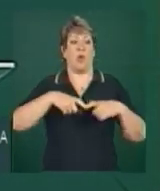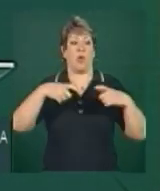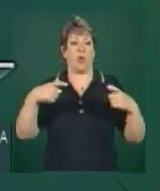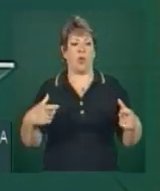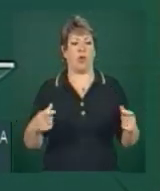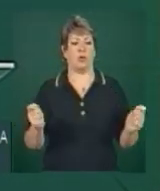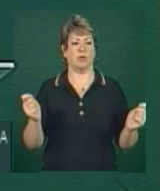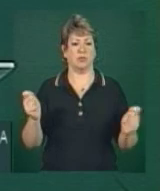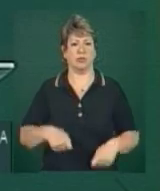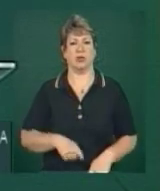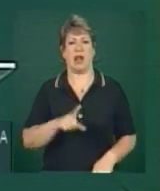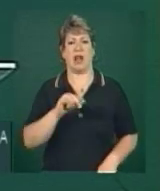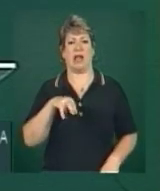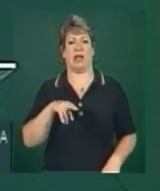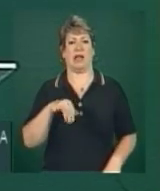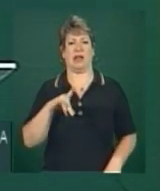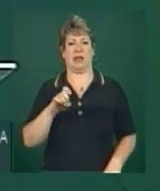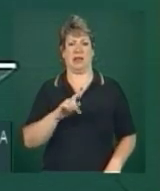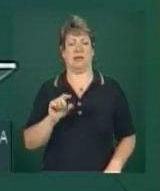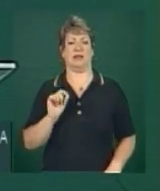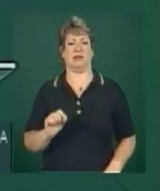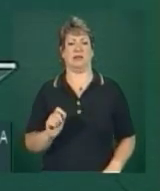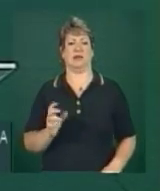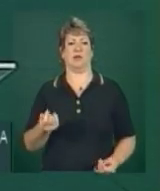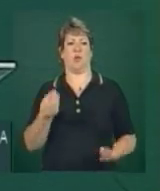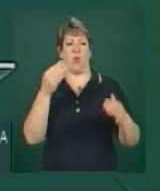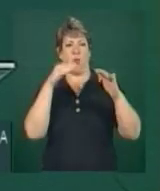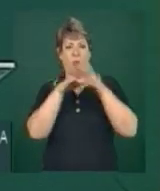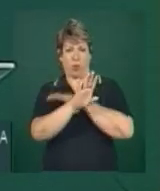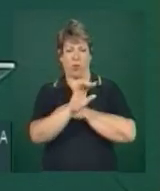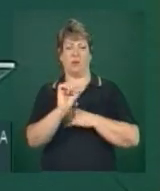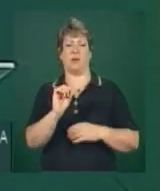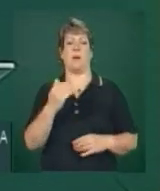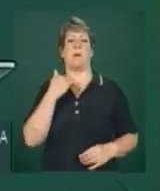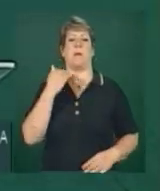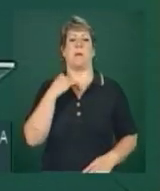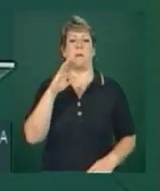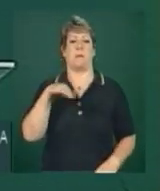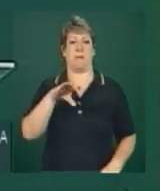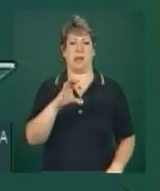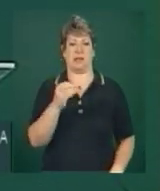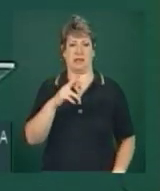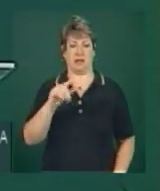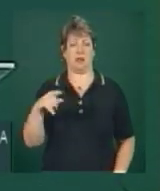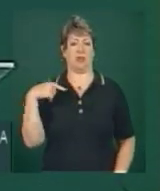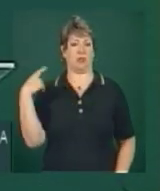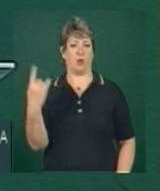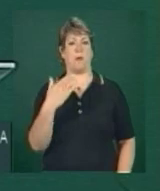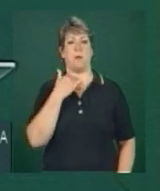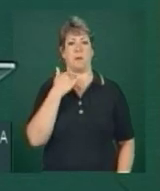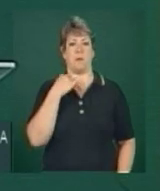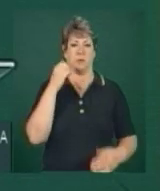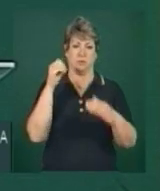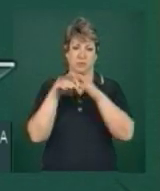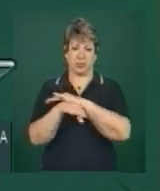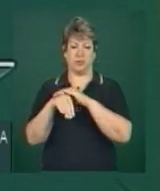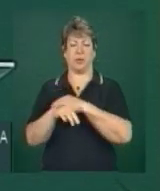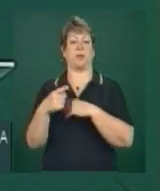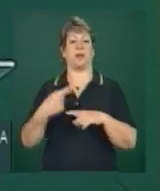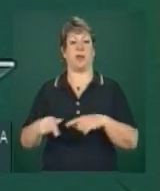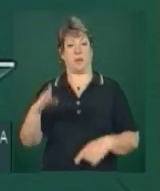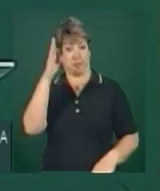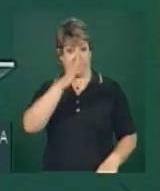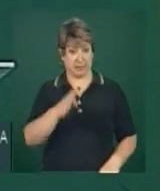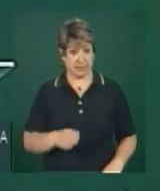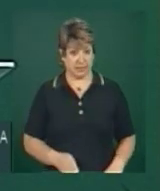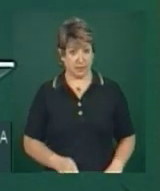de liquidez depositado no banco central pelos bancos, porque no Brasil é